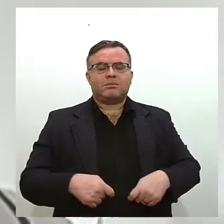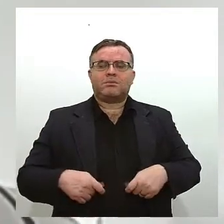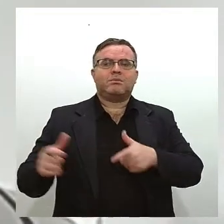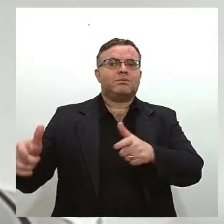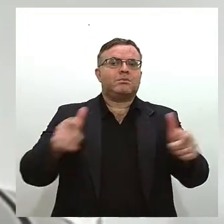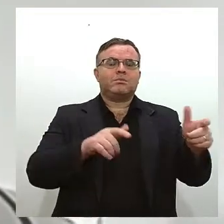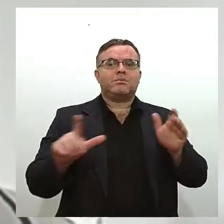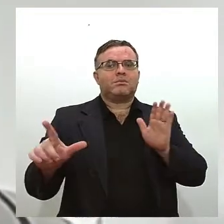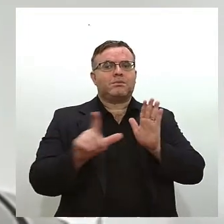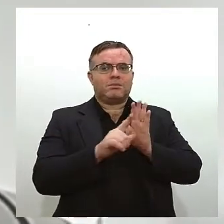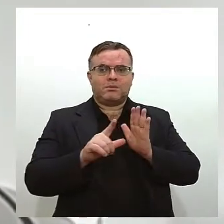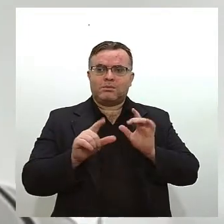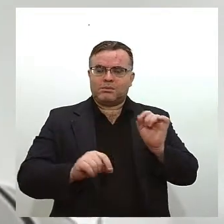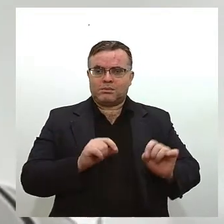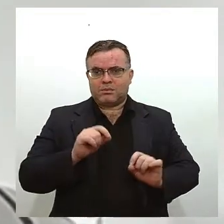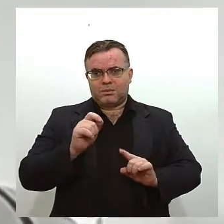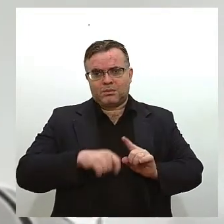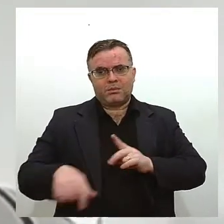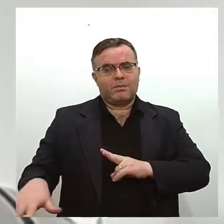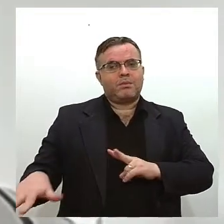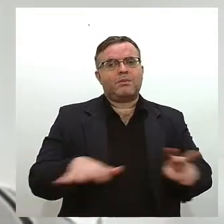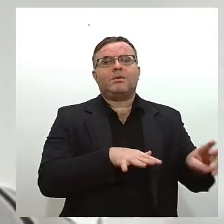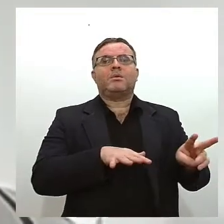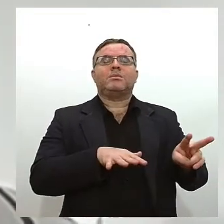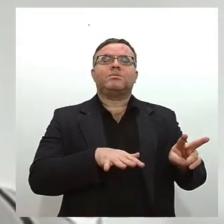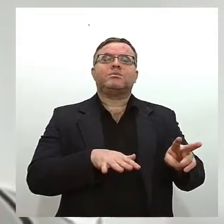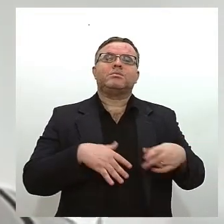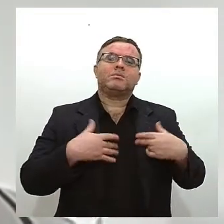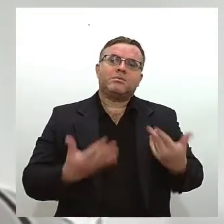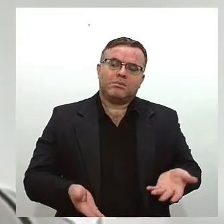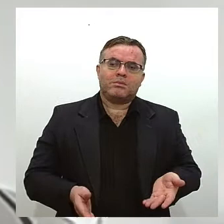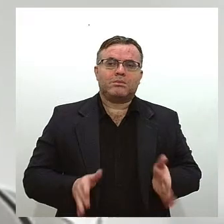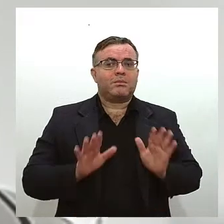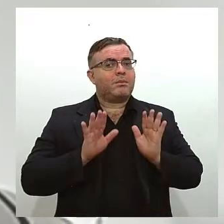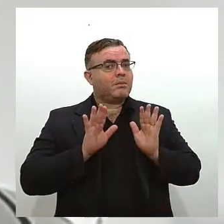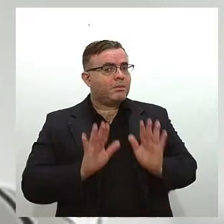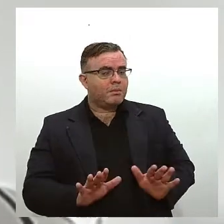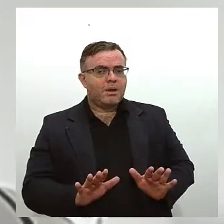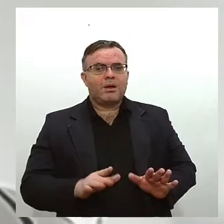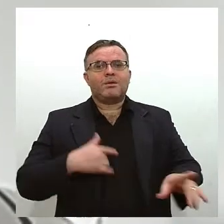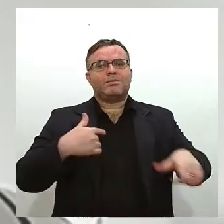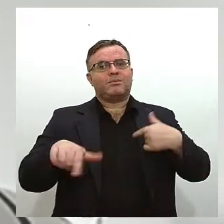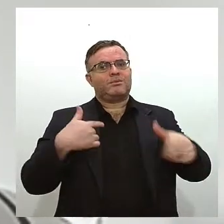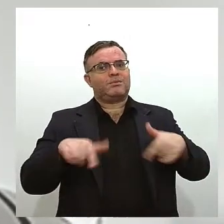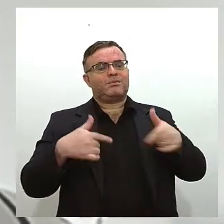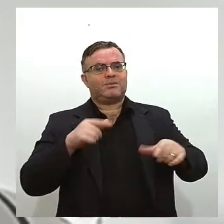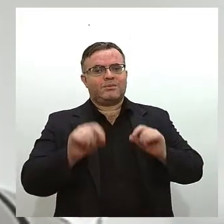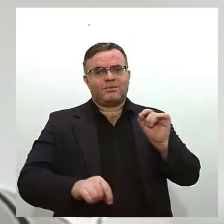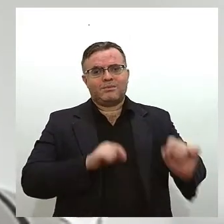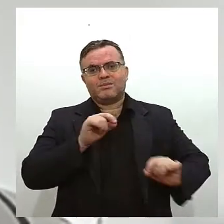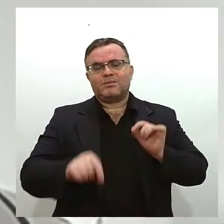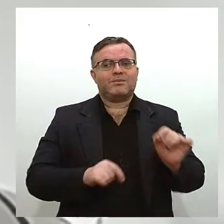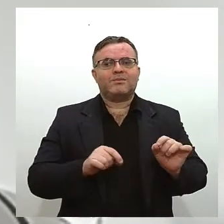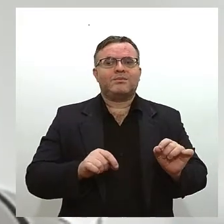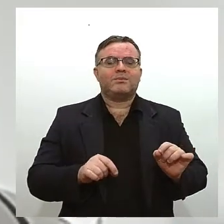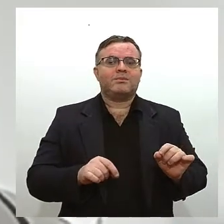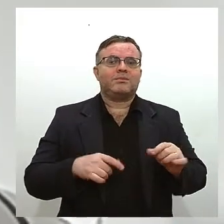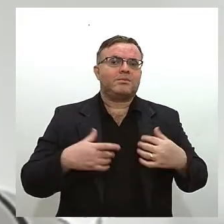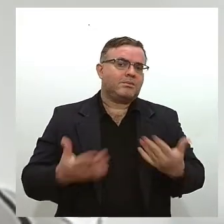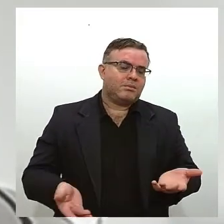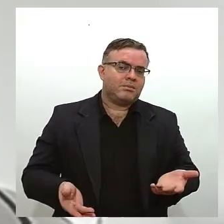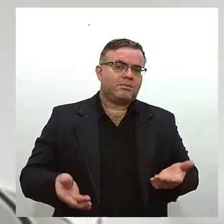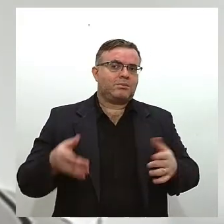durante o meio da semana principalmente já o setor de serviços principalmente os restaurantes os